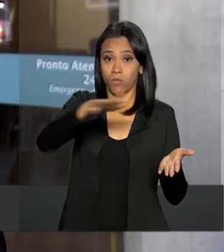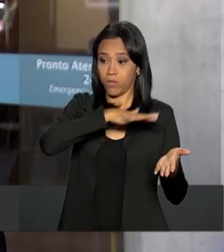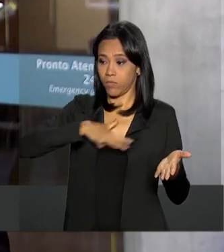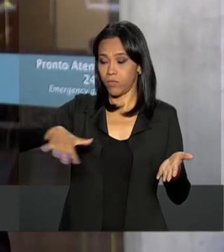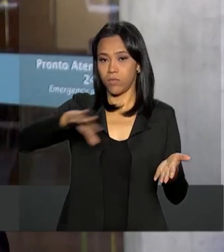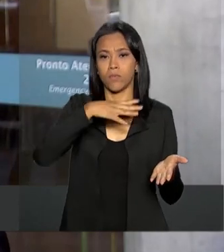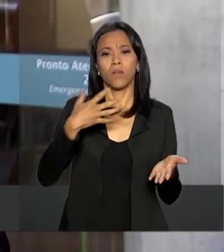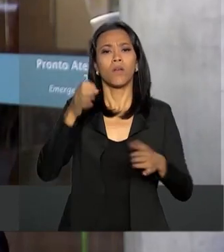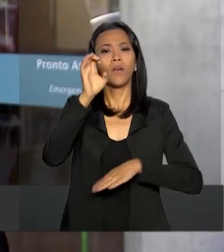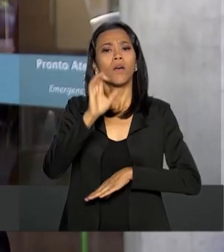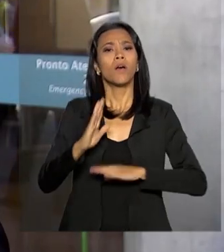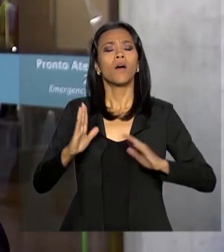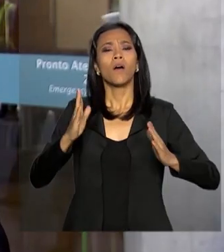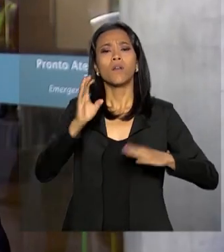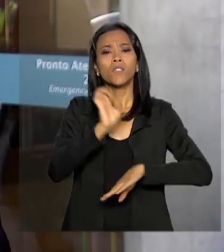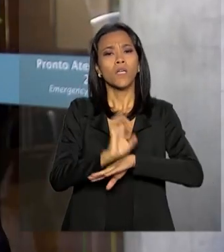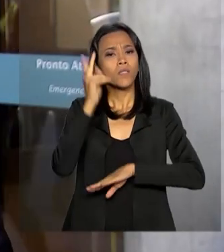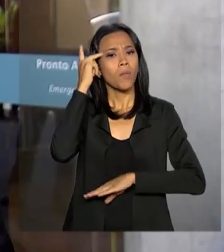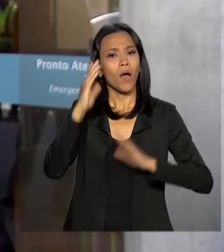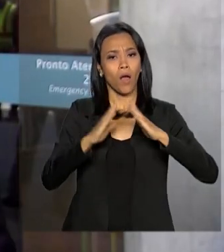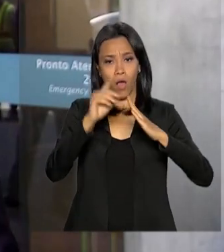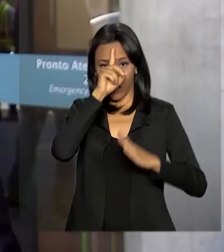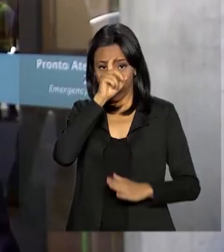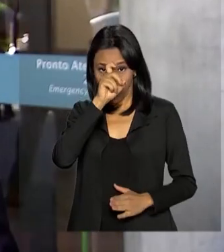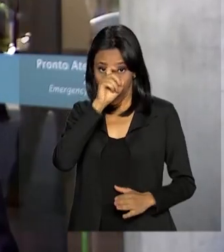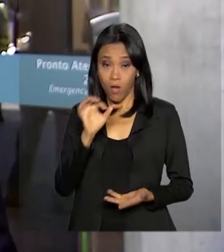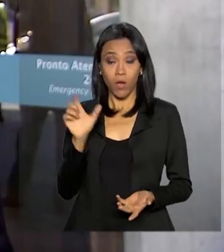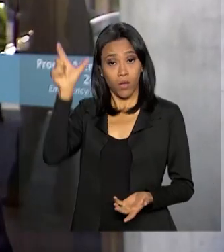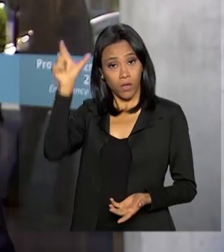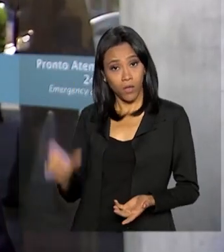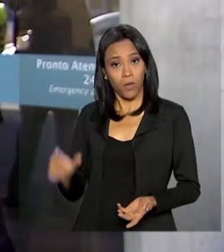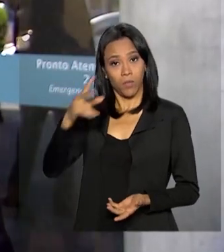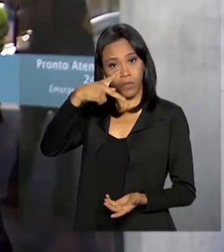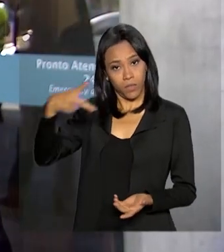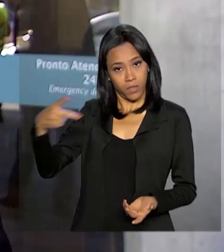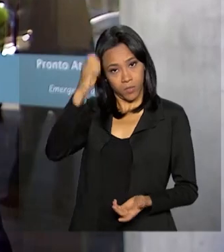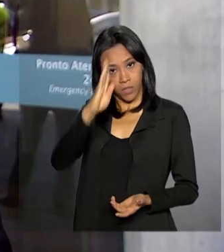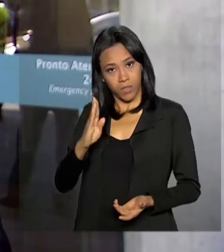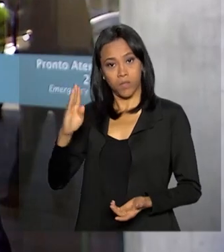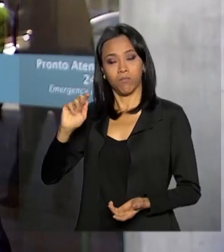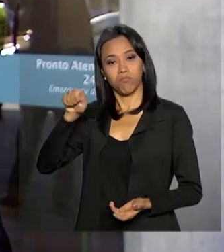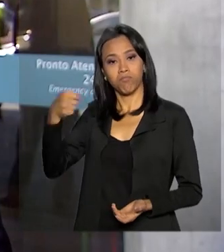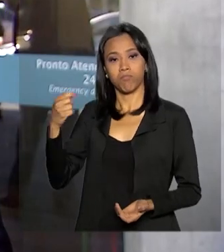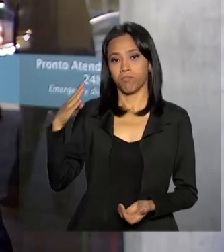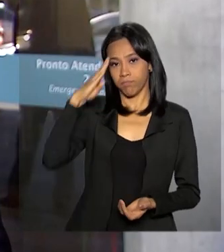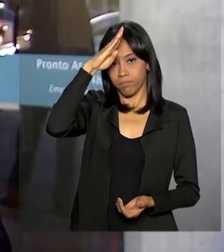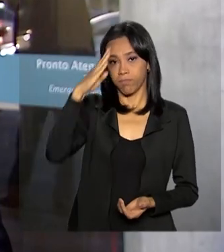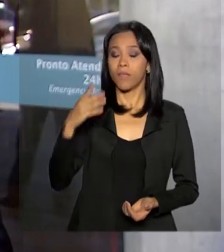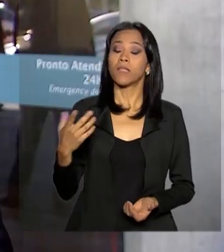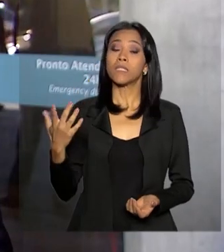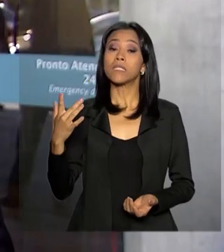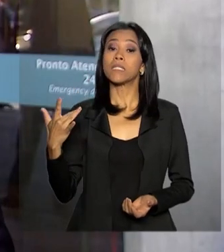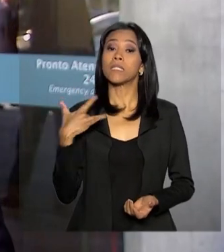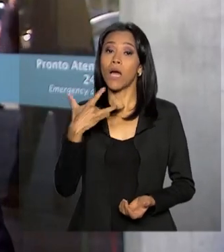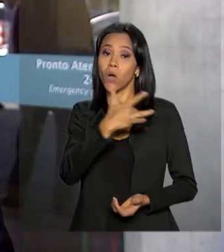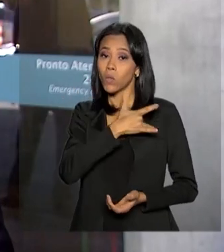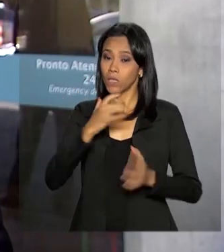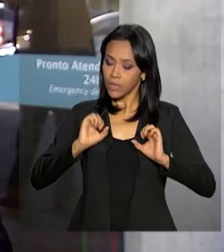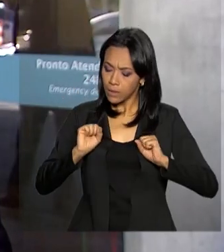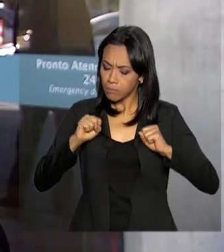capital paulista onde o presidente da república Jair Bolsonaro se recupera da cirurgia de retirada da bolsa de colostomia.